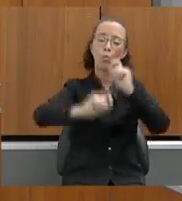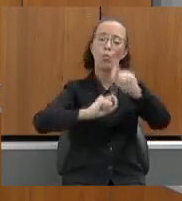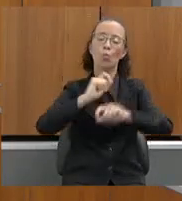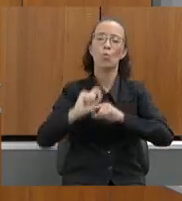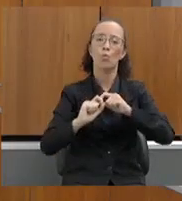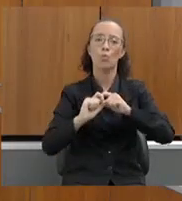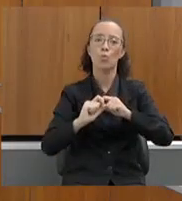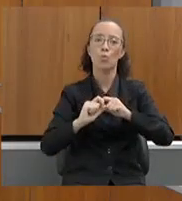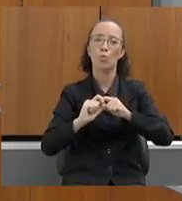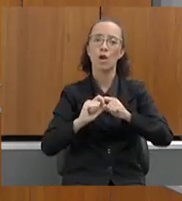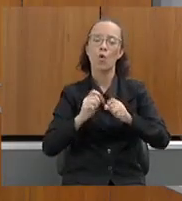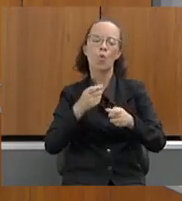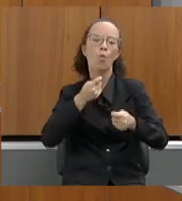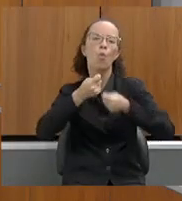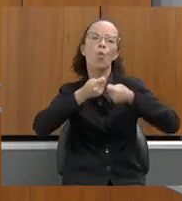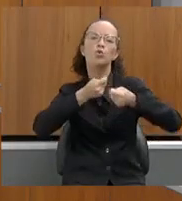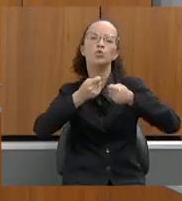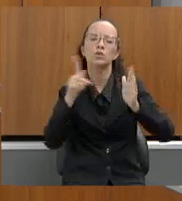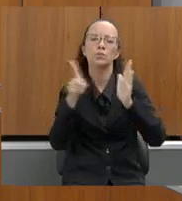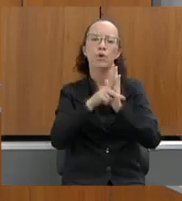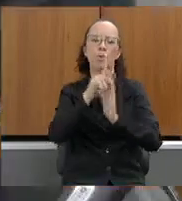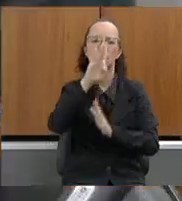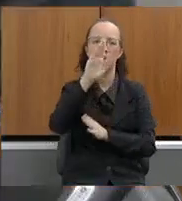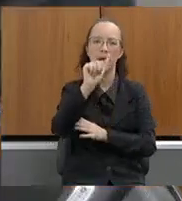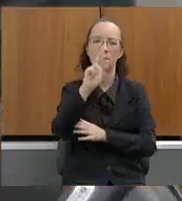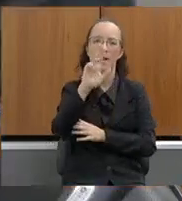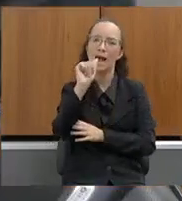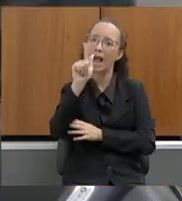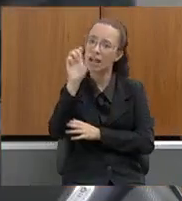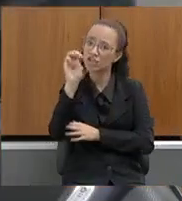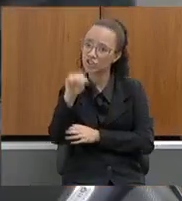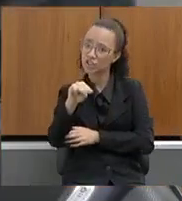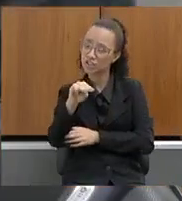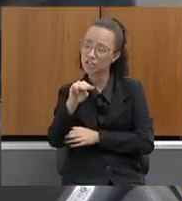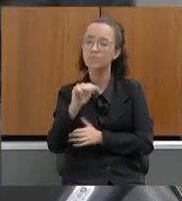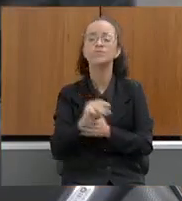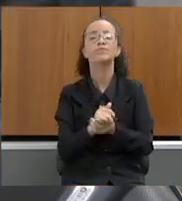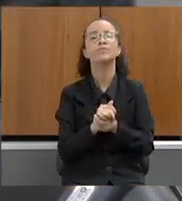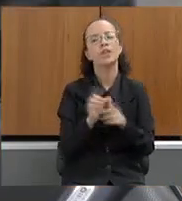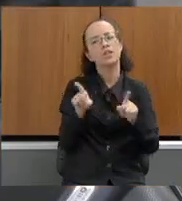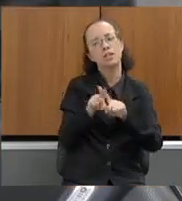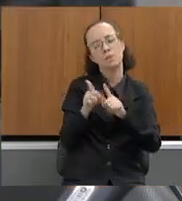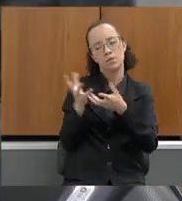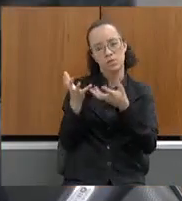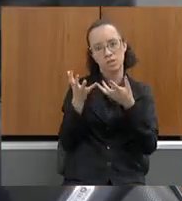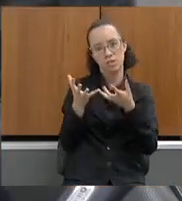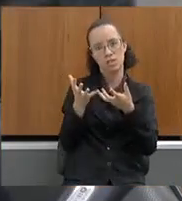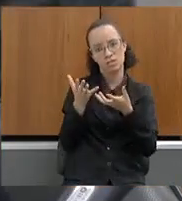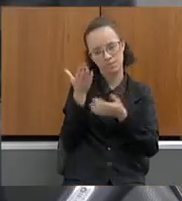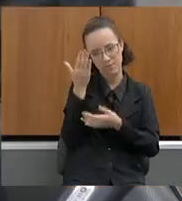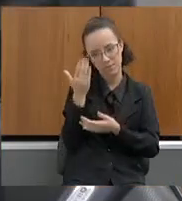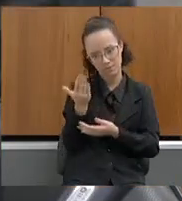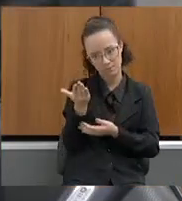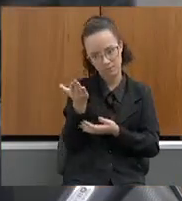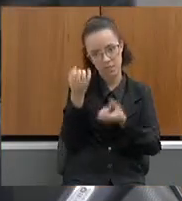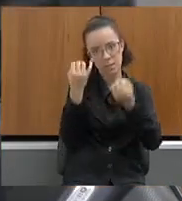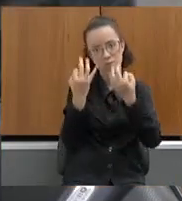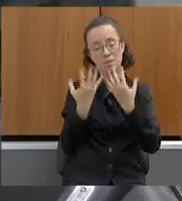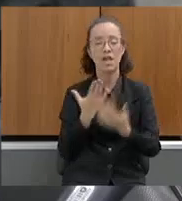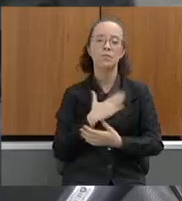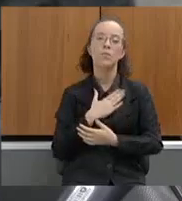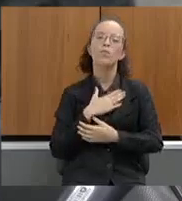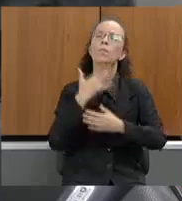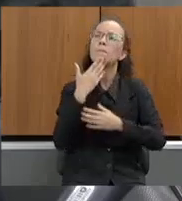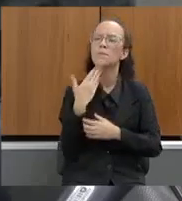ao controle das barragens. E eu queria também, secretária, que você nos explicasse melhor,